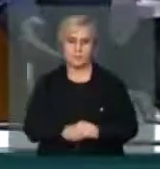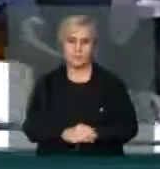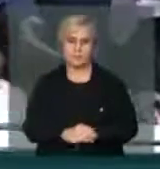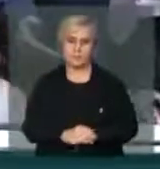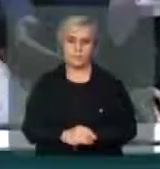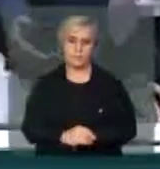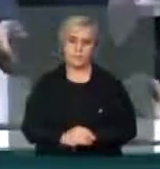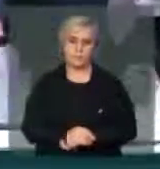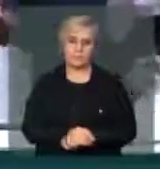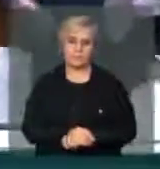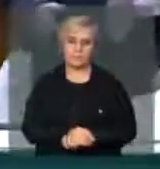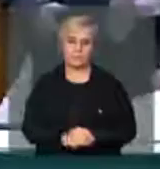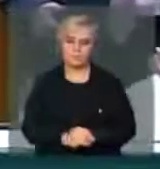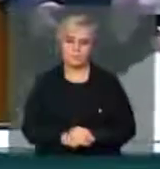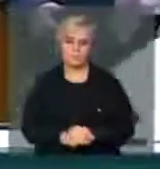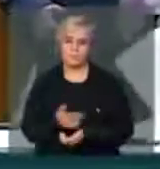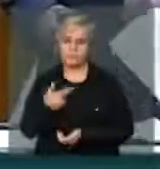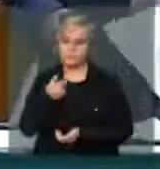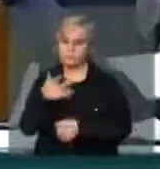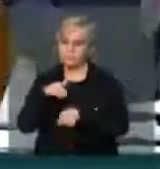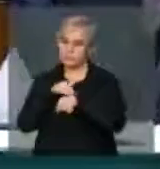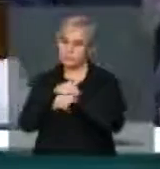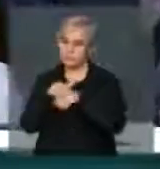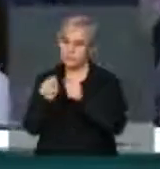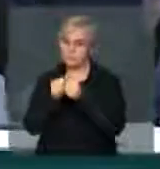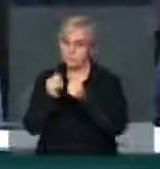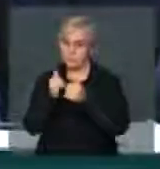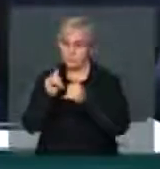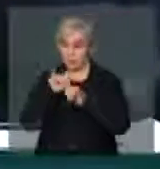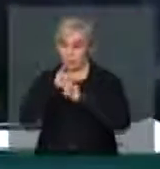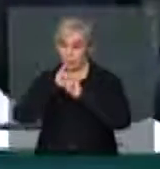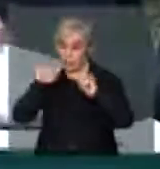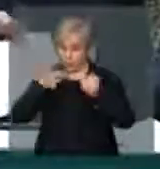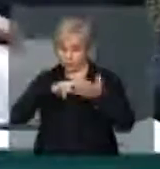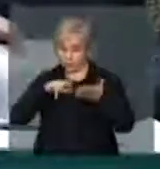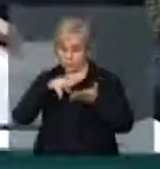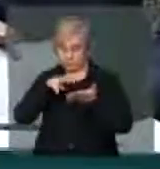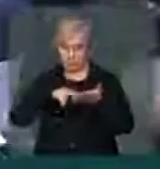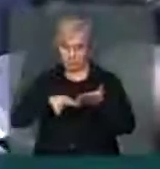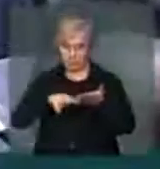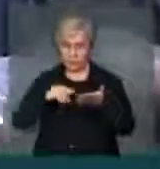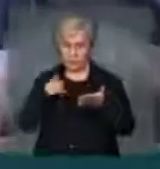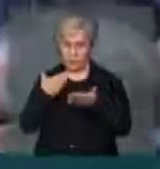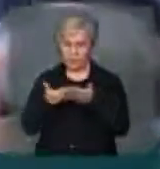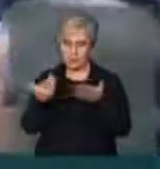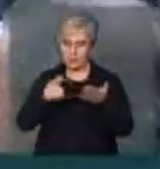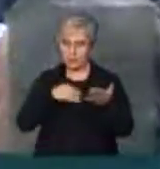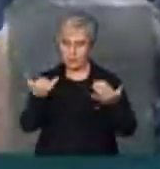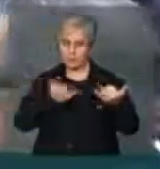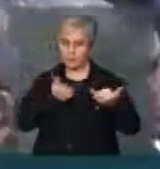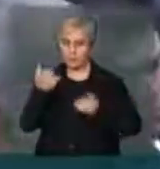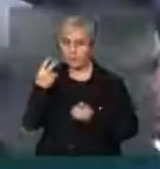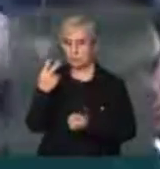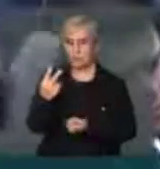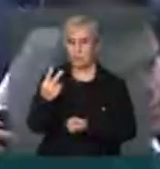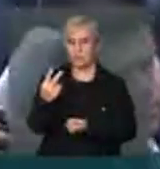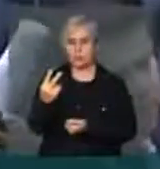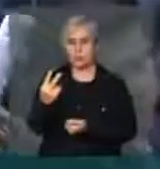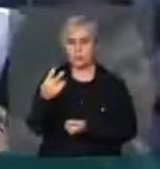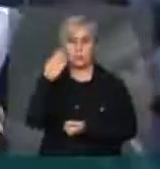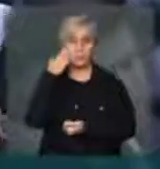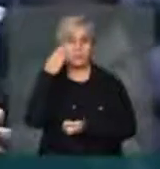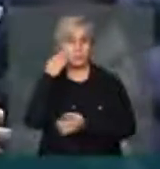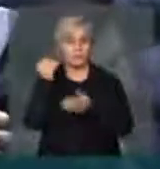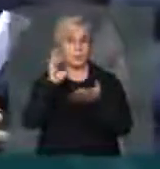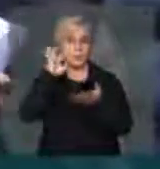Presidente, eu quero dialogar com as informações que eu tenho. Por enquanto, eu só tive dois tipos de informação para tomar qualquer decisão